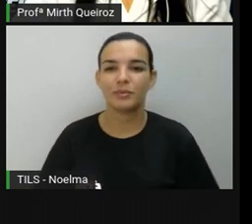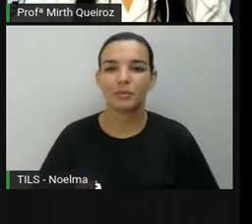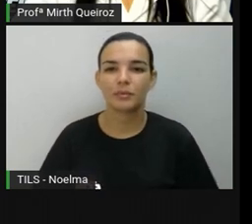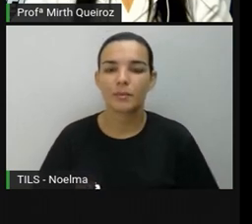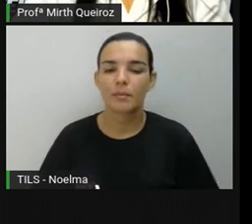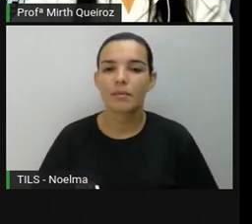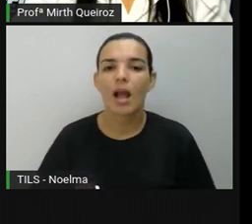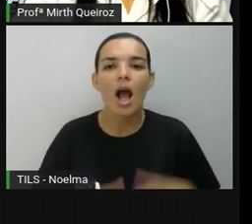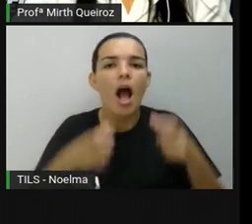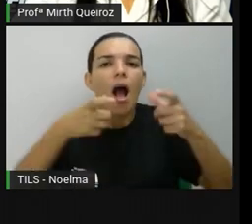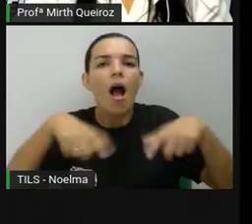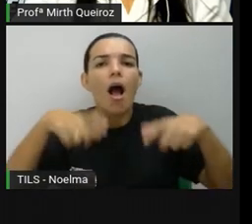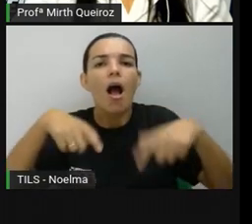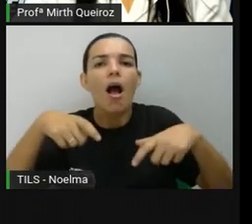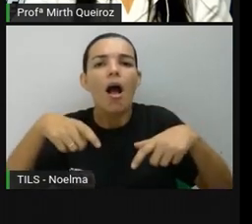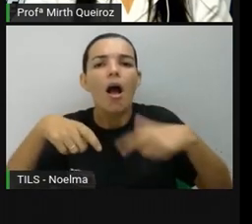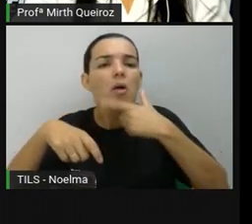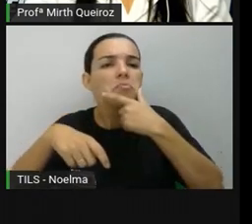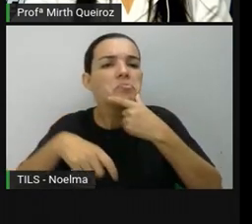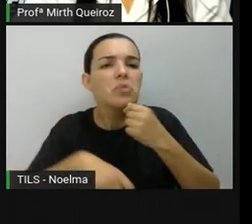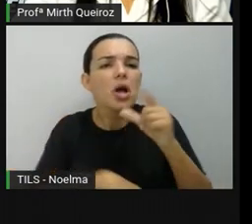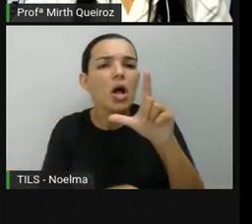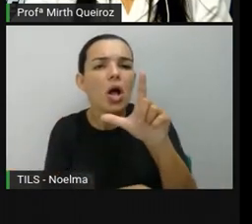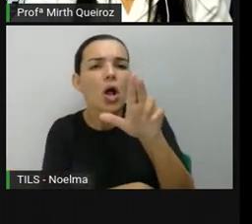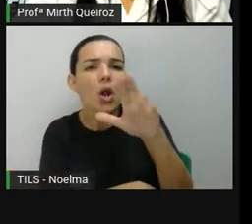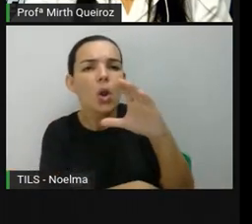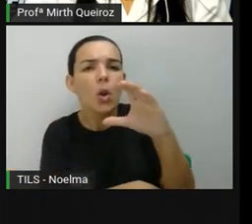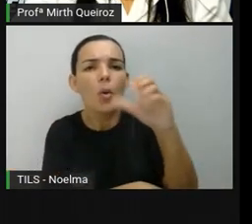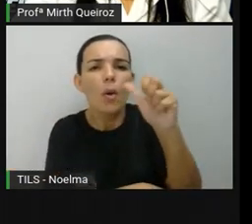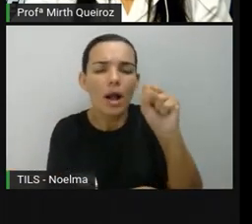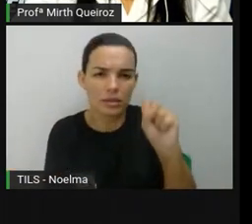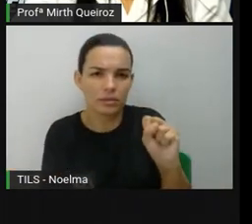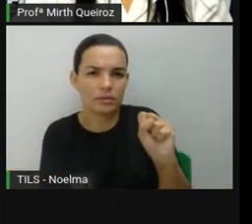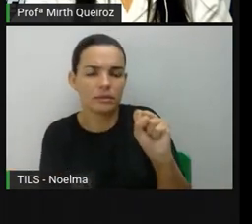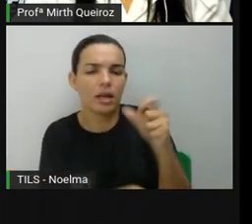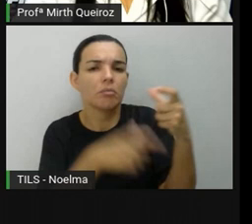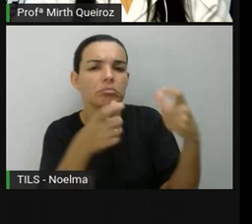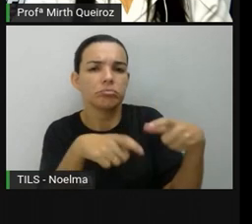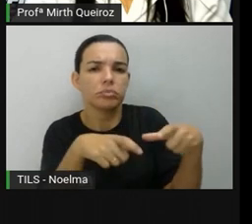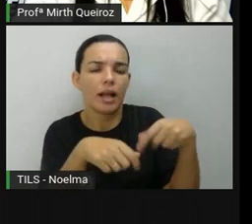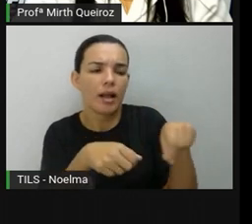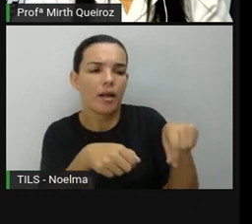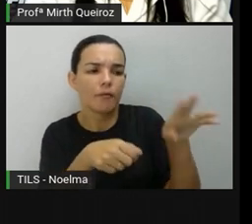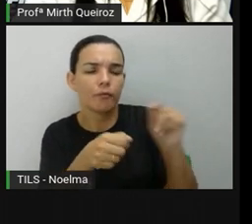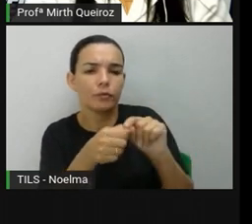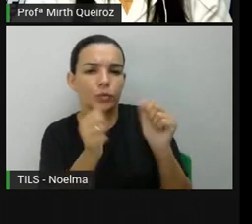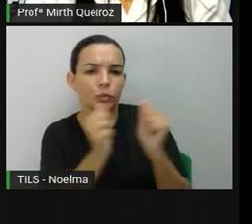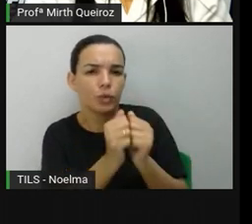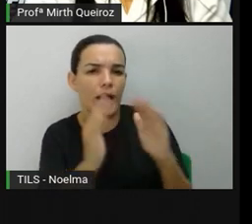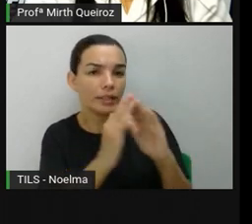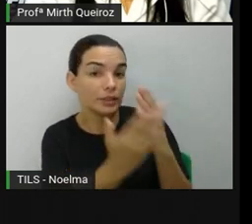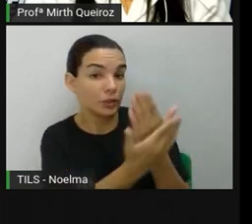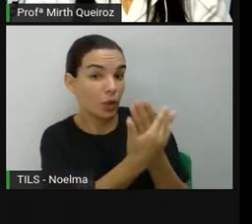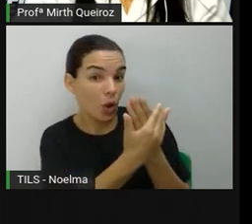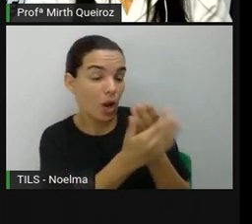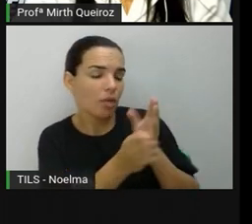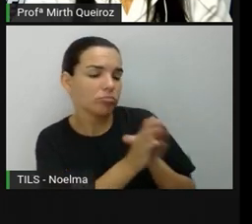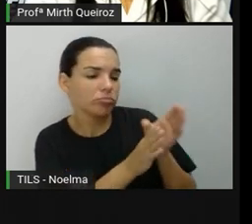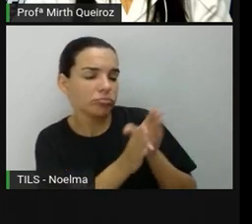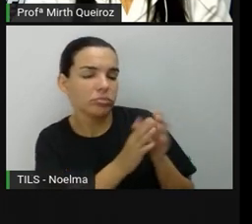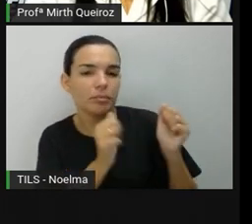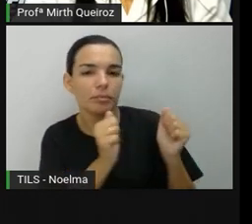Onde está o Lucas? Lucas foi acampar com a escola. de manhã bem cedinho o monitor